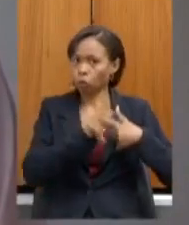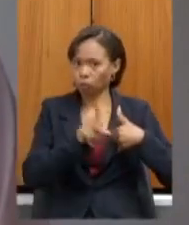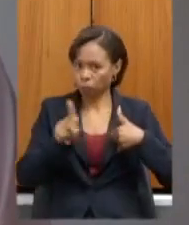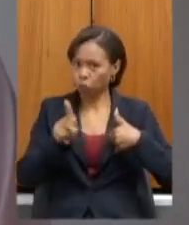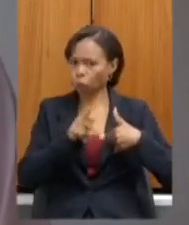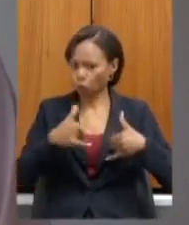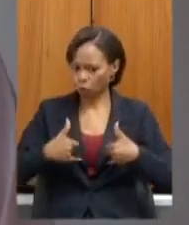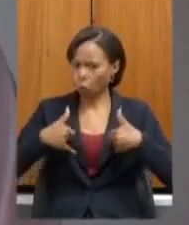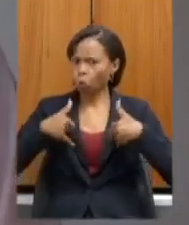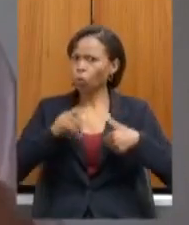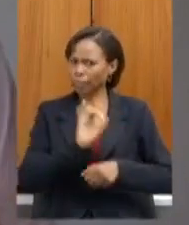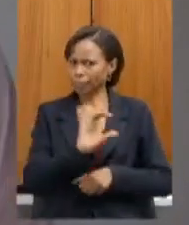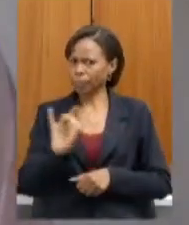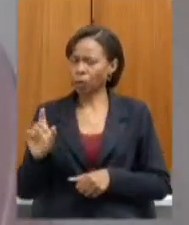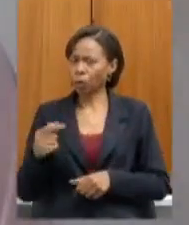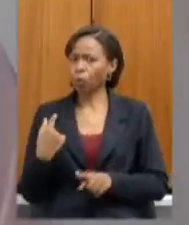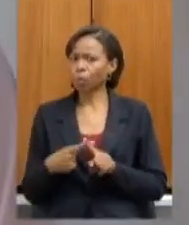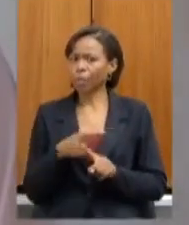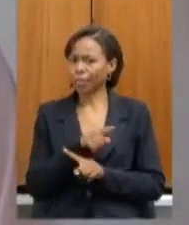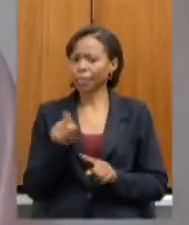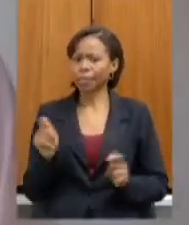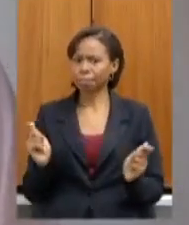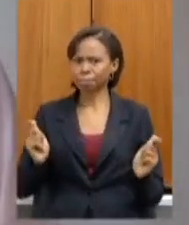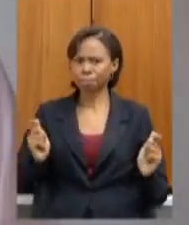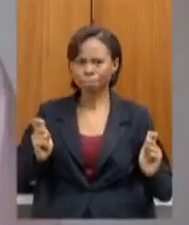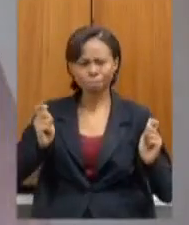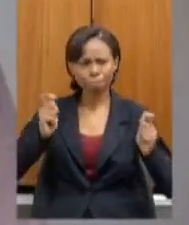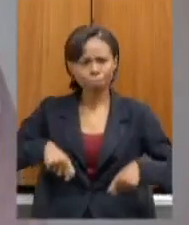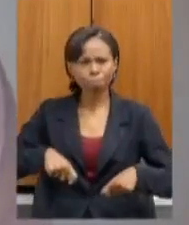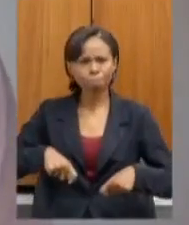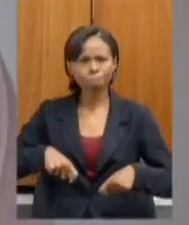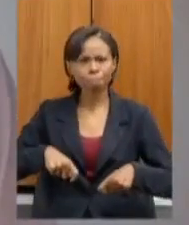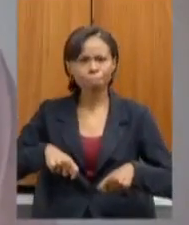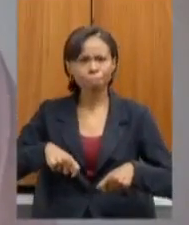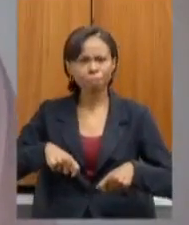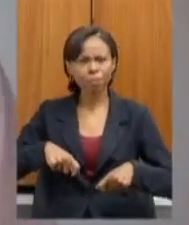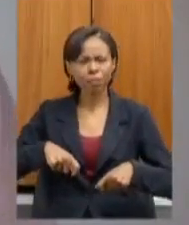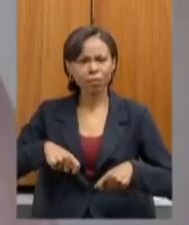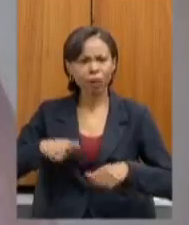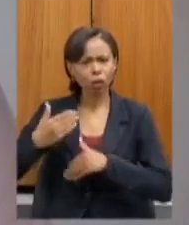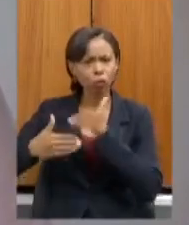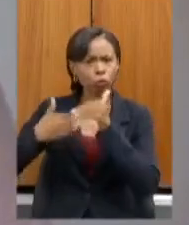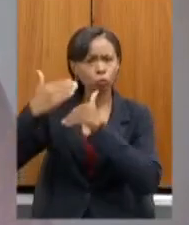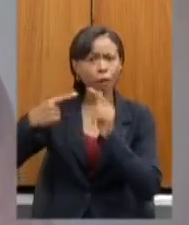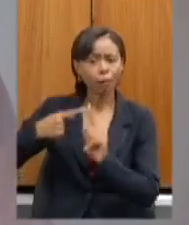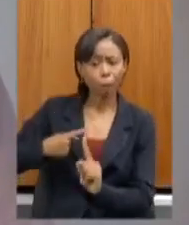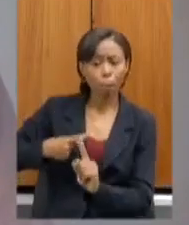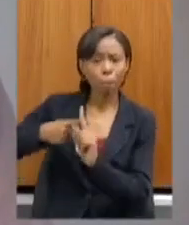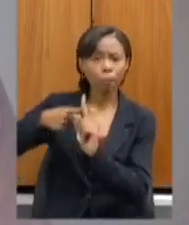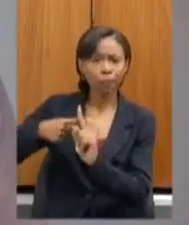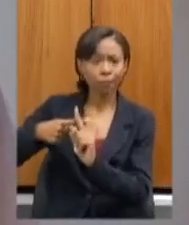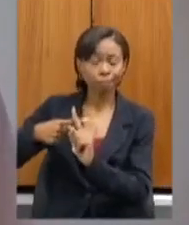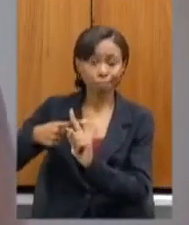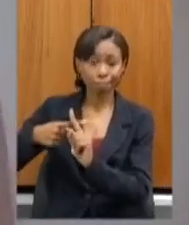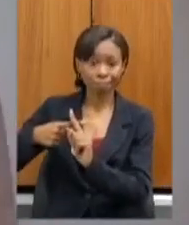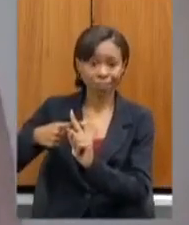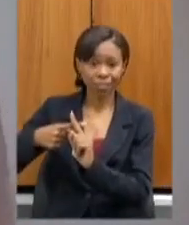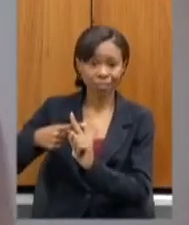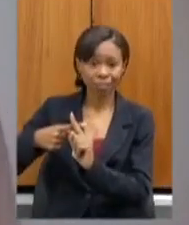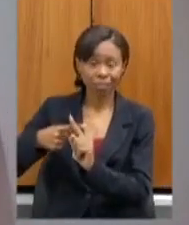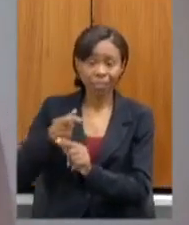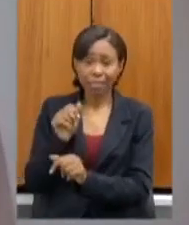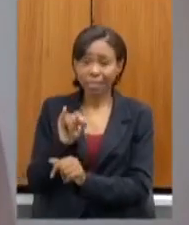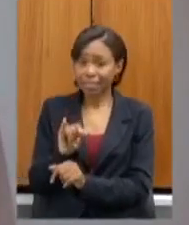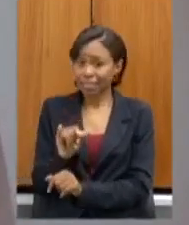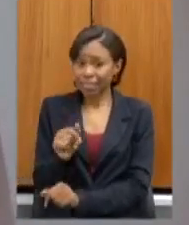ter sido capaz ter sido possível gerar resultados positivos sem alimentação